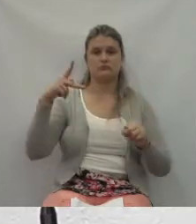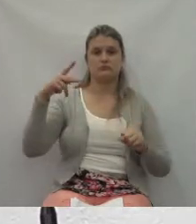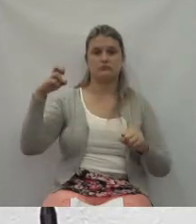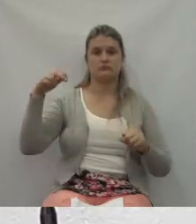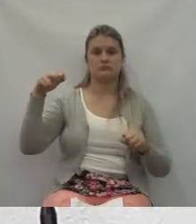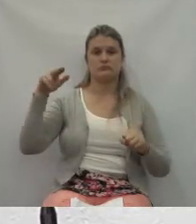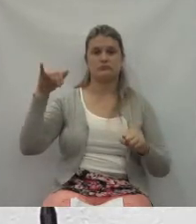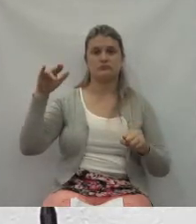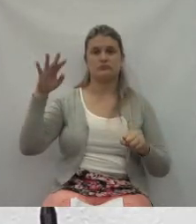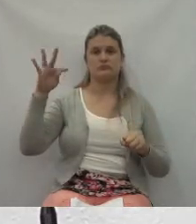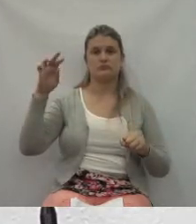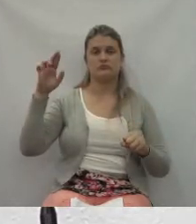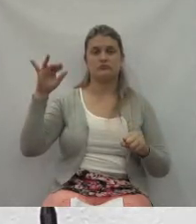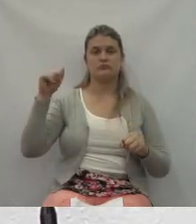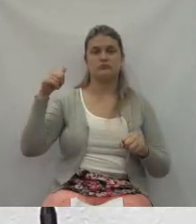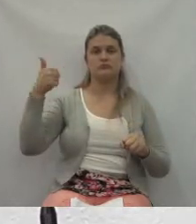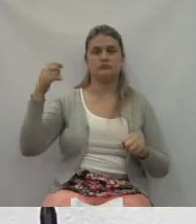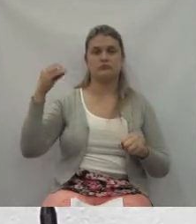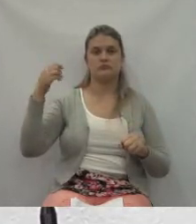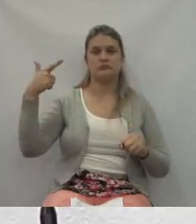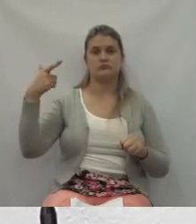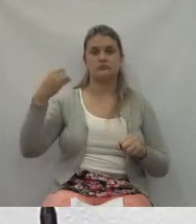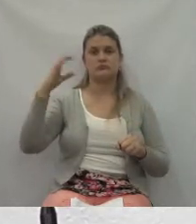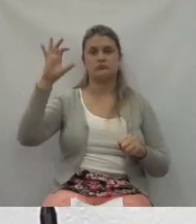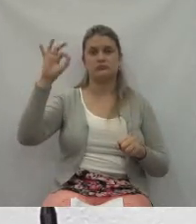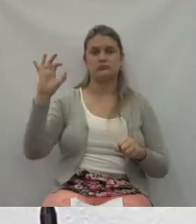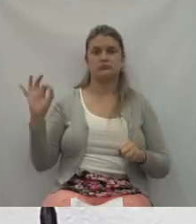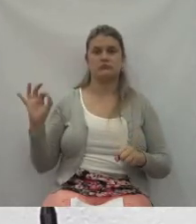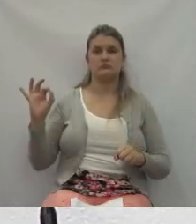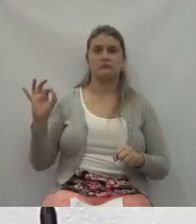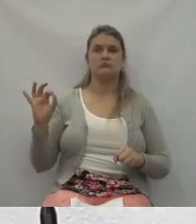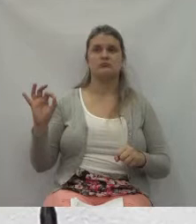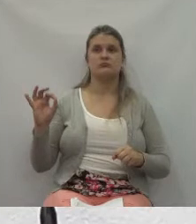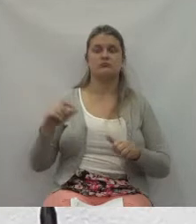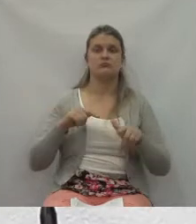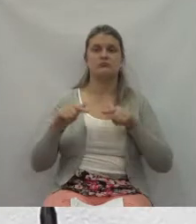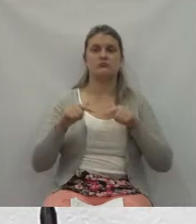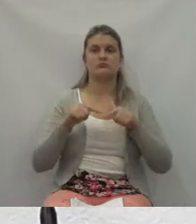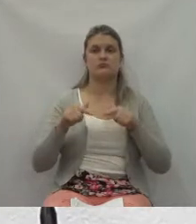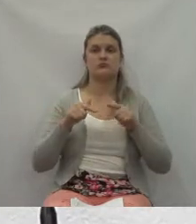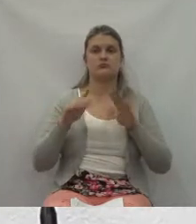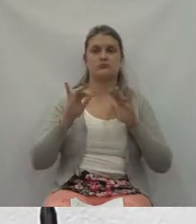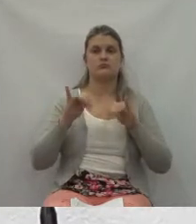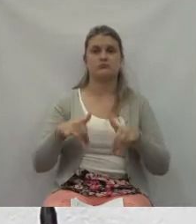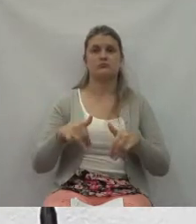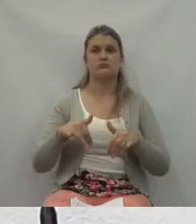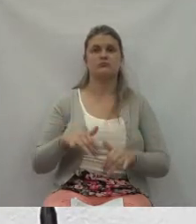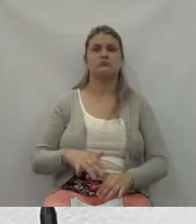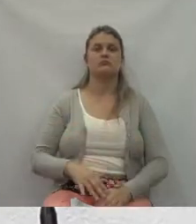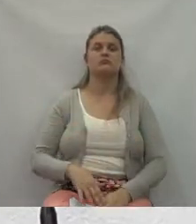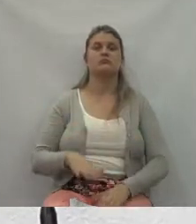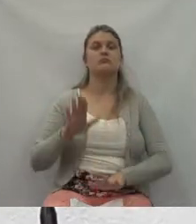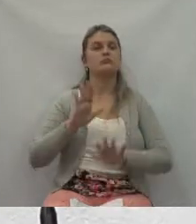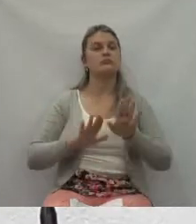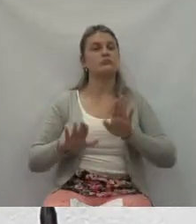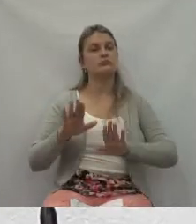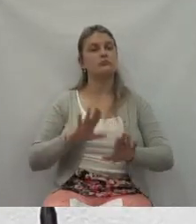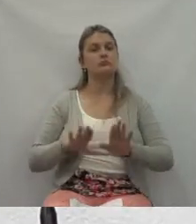20% na atividade fim e, às vezes, tem unidades em que